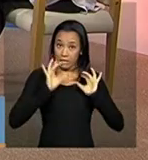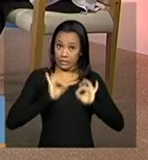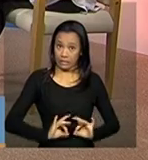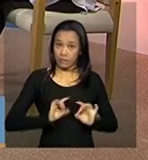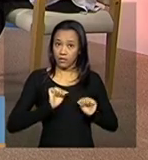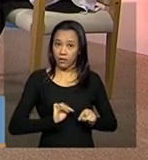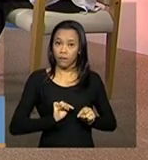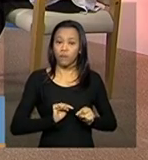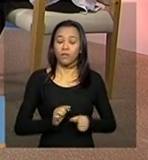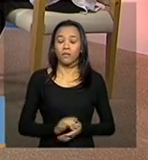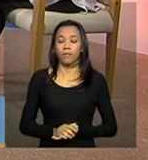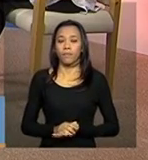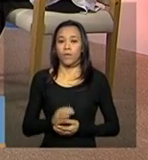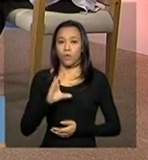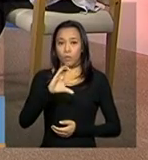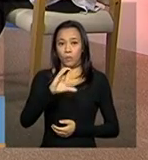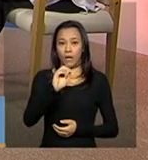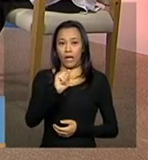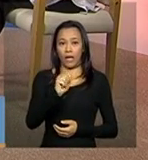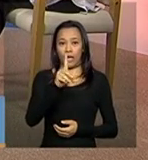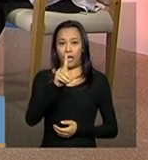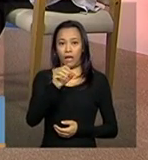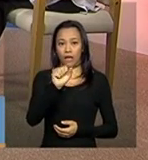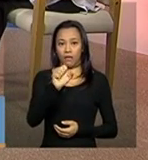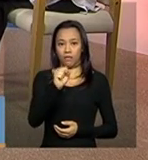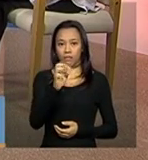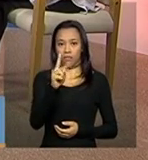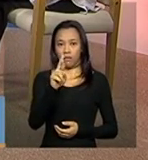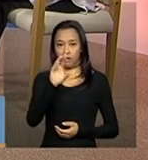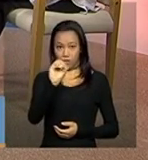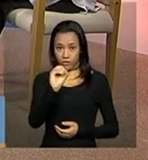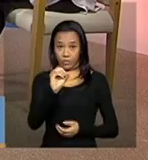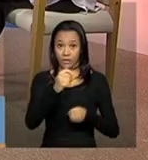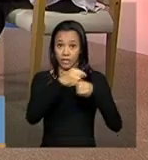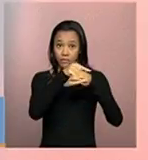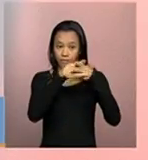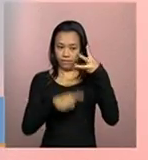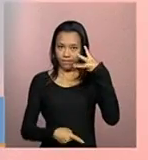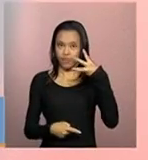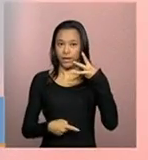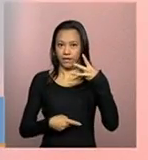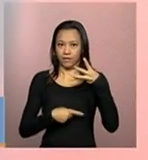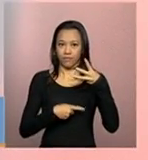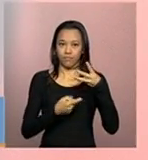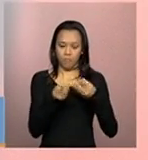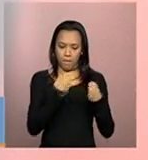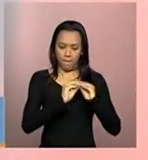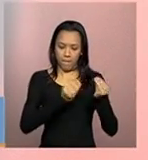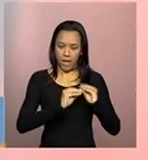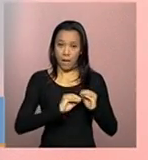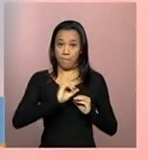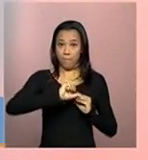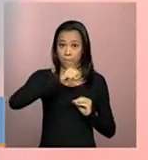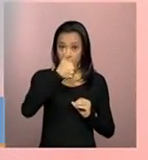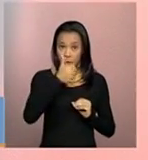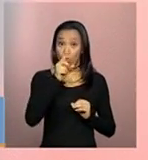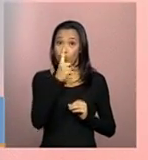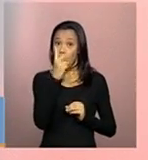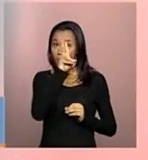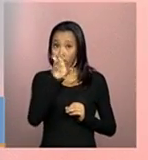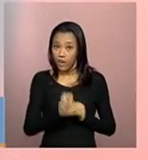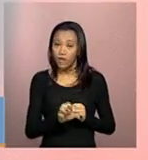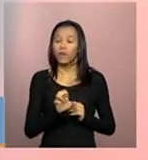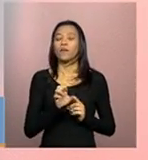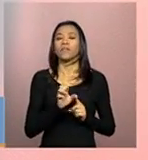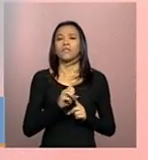O cadastro, ele é composto, então, de três sessões. A sessão preenchida apenas uma vez, um